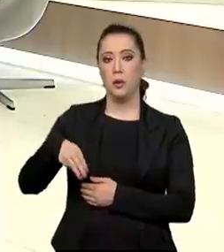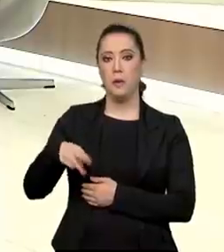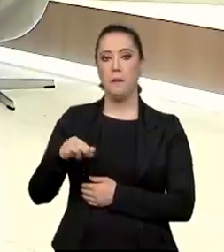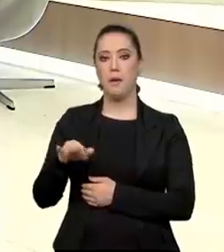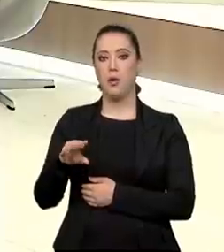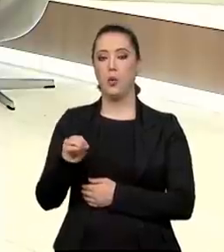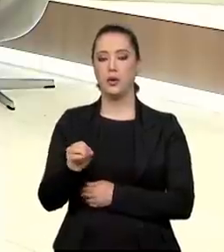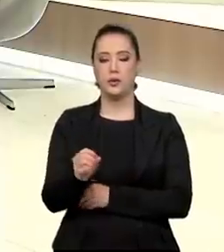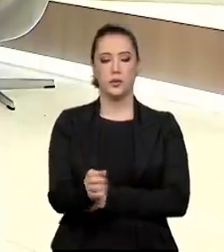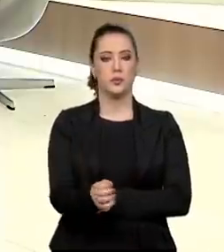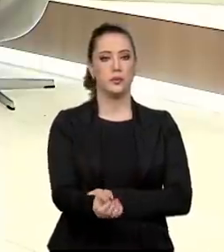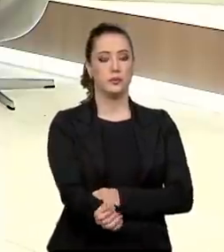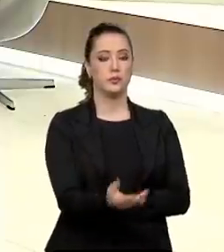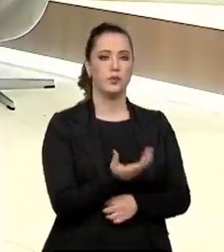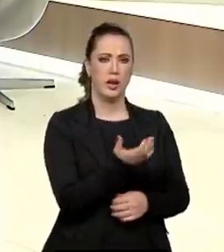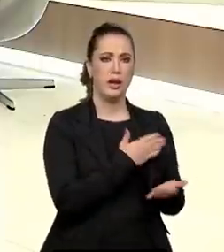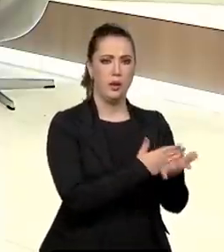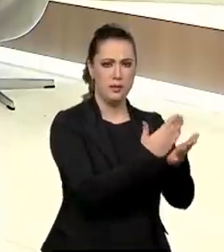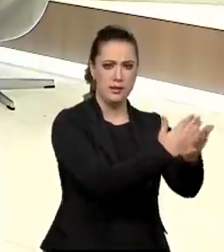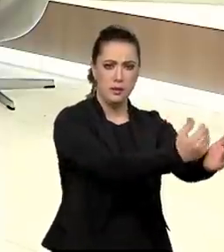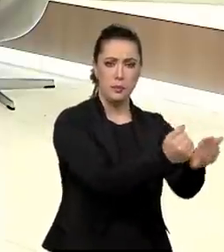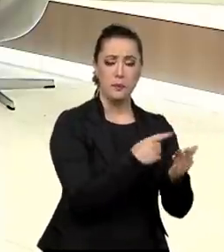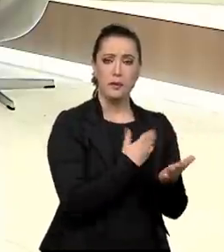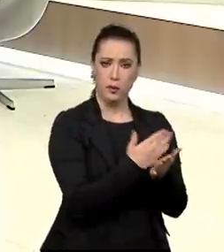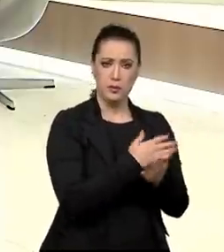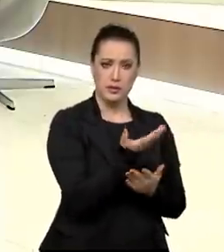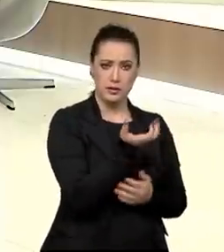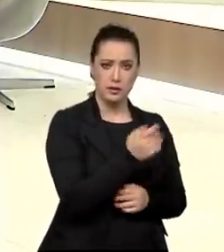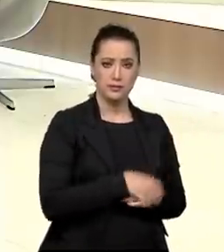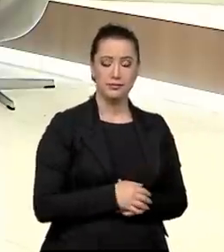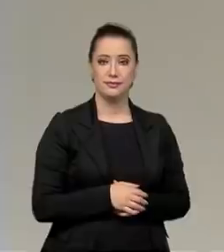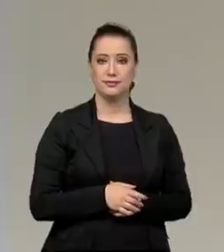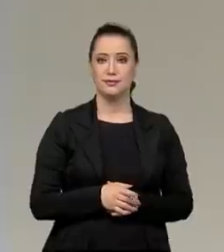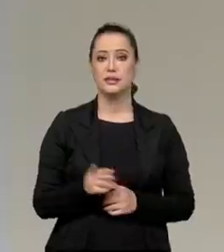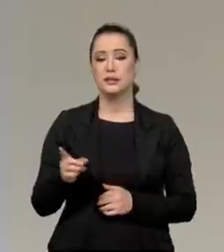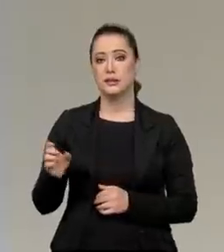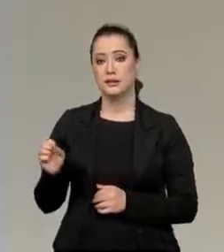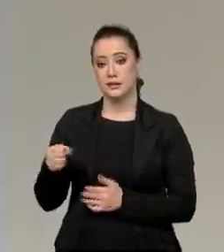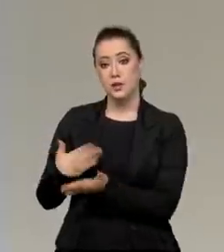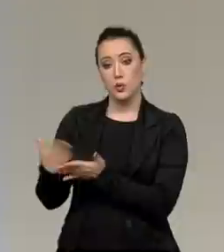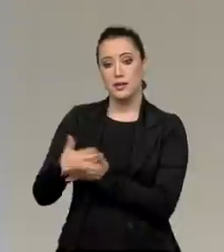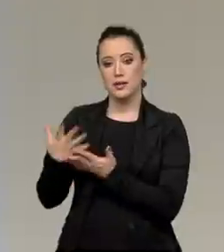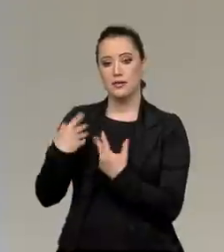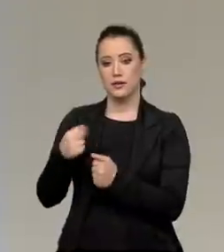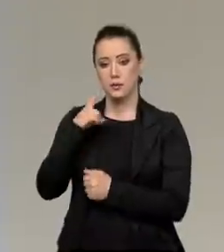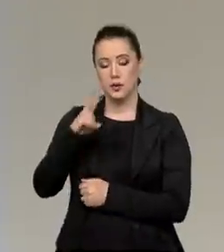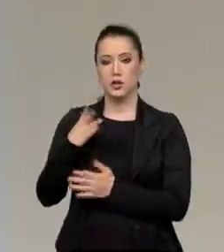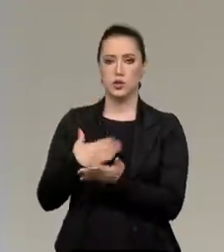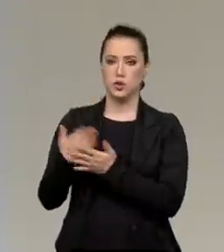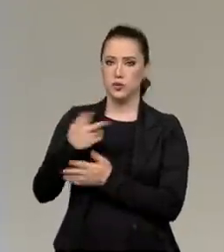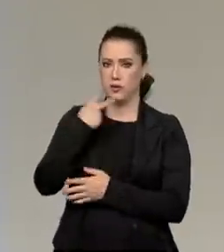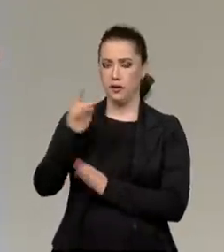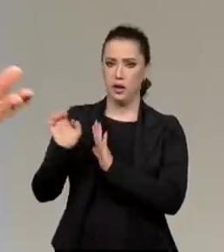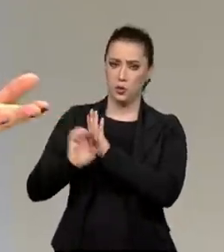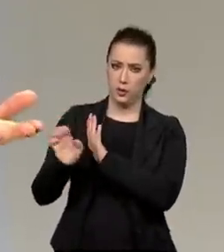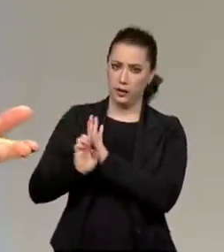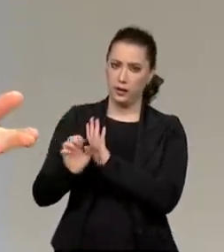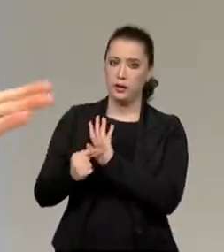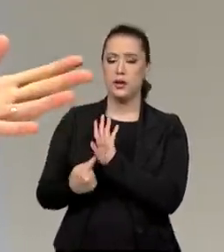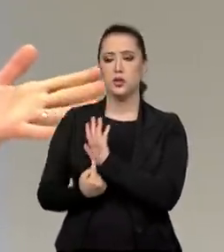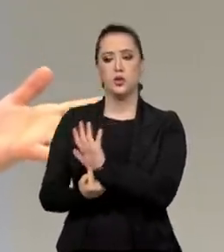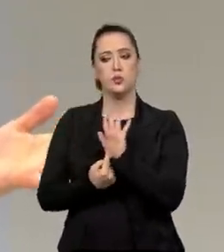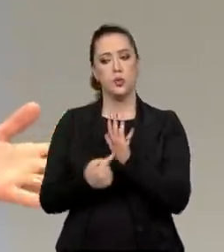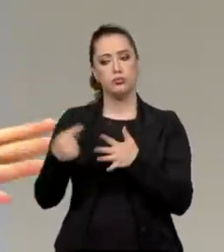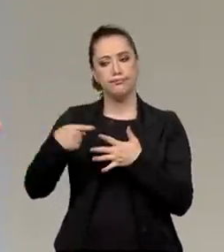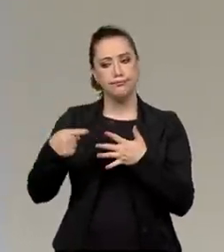Cátia, quer começar? Pode, começar. No primeiro bloco, gente falou muito do Estatuto da Criança e do Adolescente. A gente apontou, já